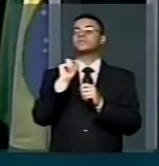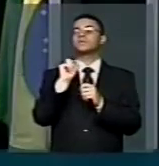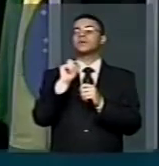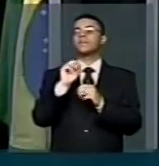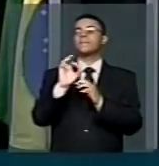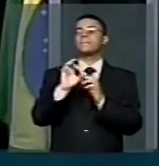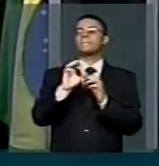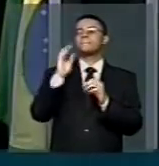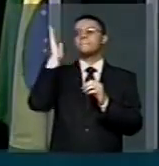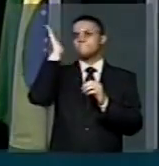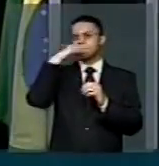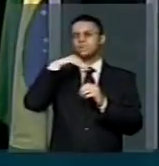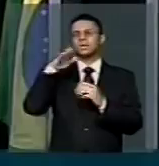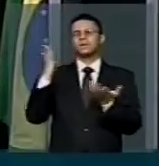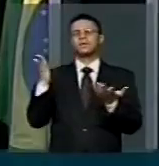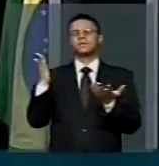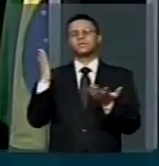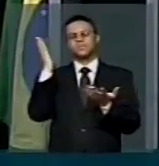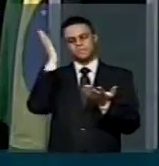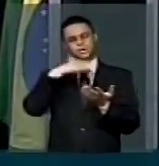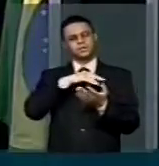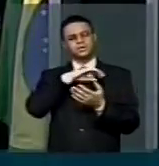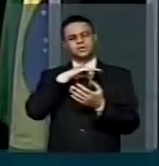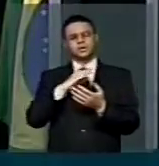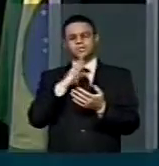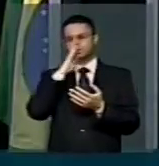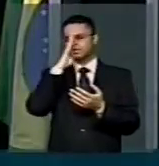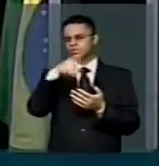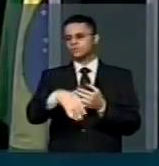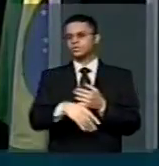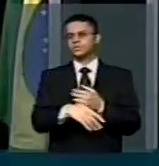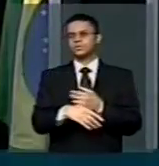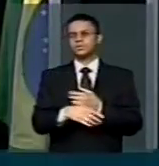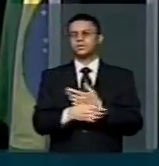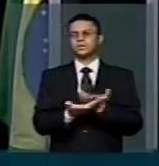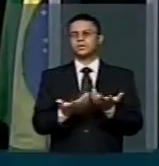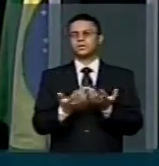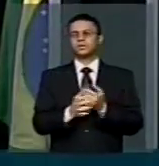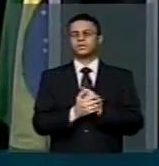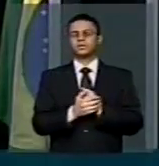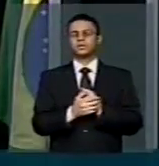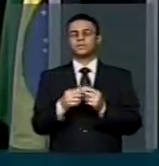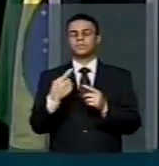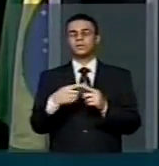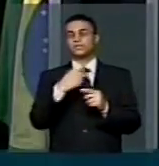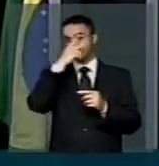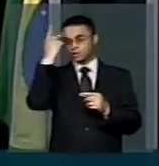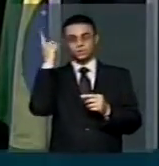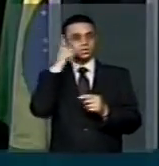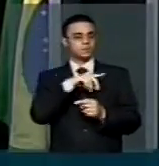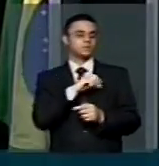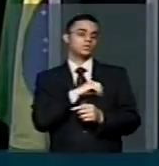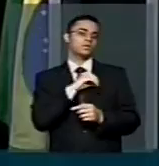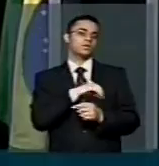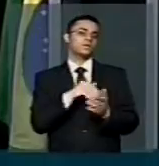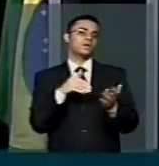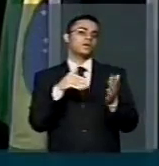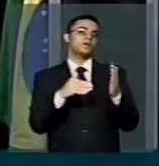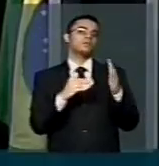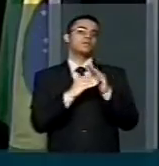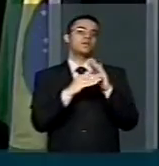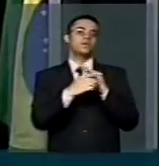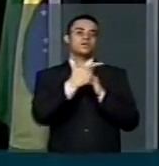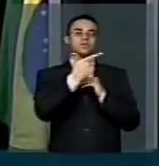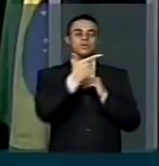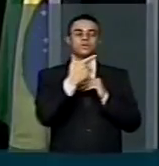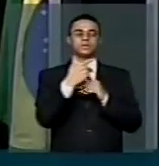maldade, uma maldade absurda com o trabalhador assalariado. Aquele que ganha até dois salários mínimos. Todos sabem